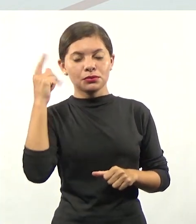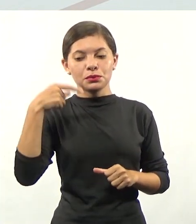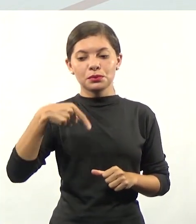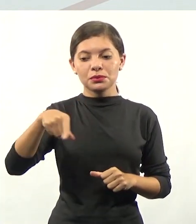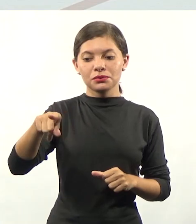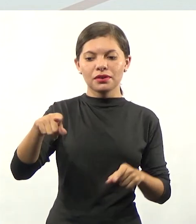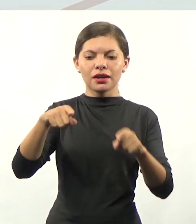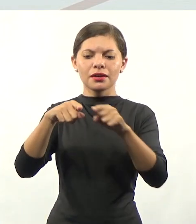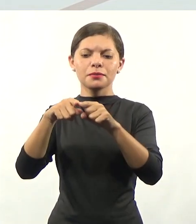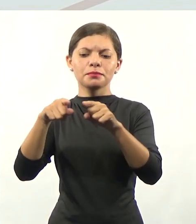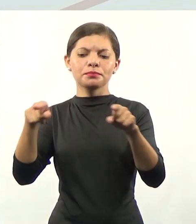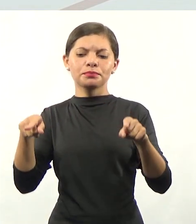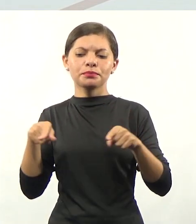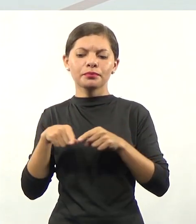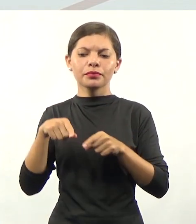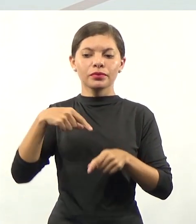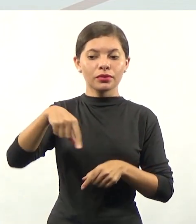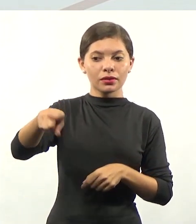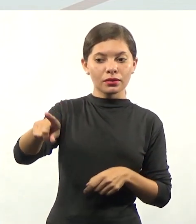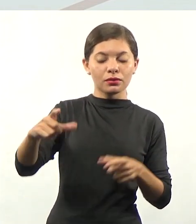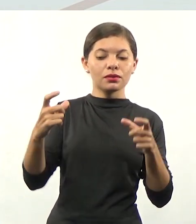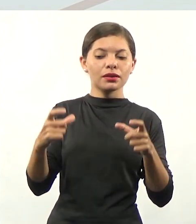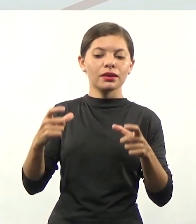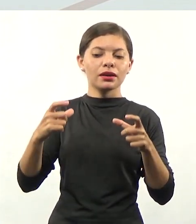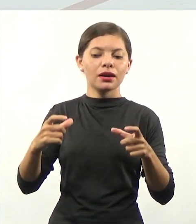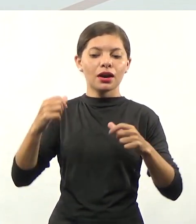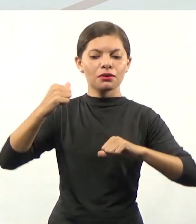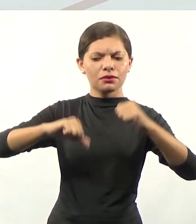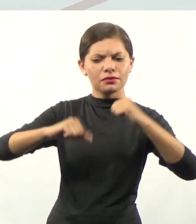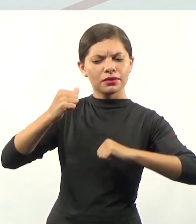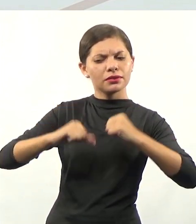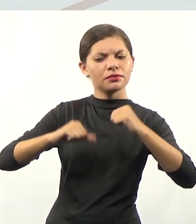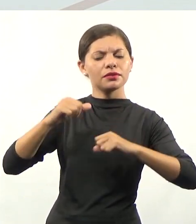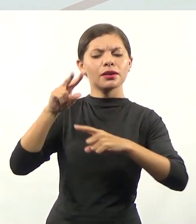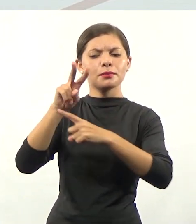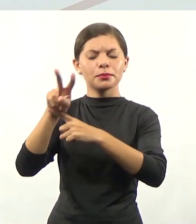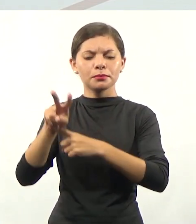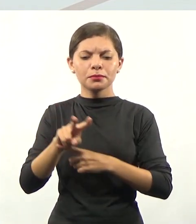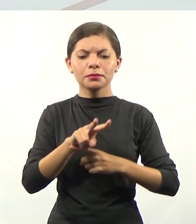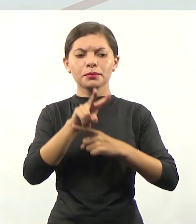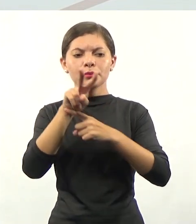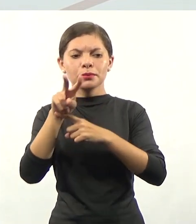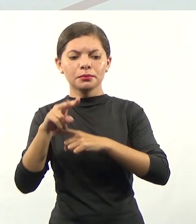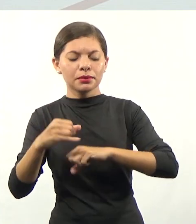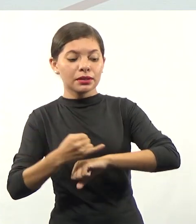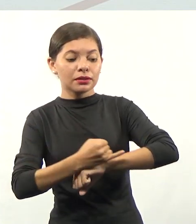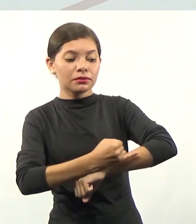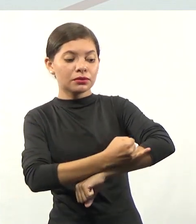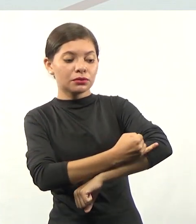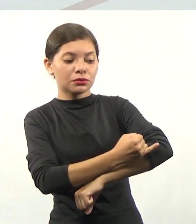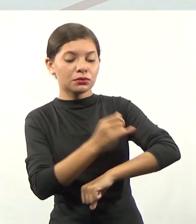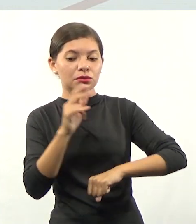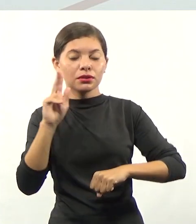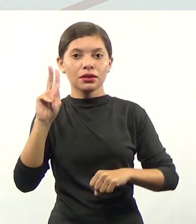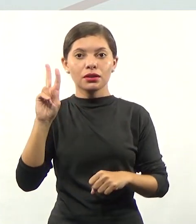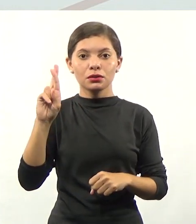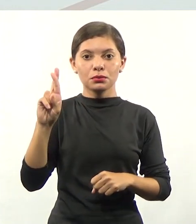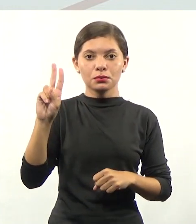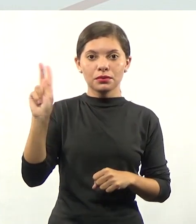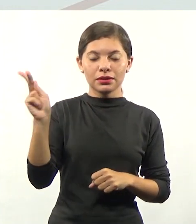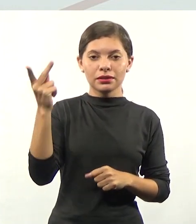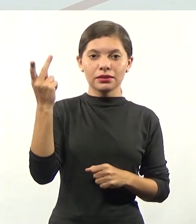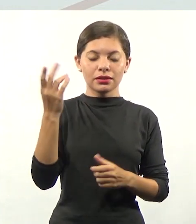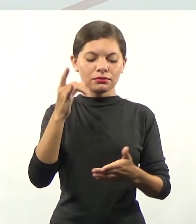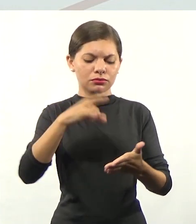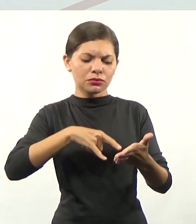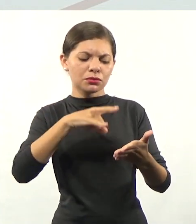faz a verificação da infraestrutura, dos recursos humanos e dos documentos dessa instituição.